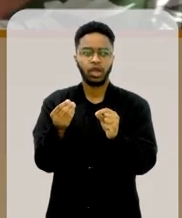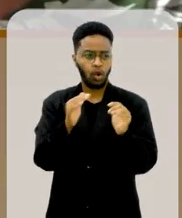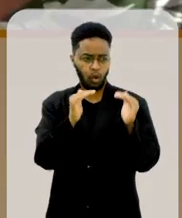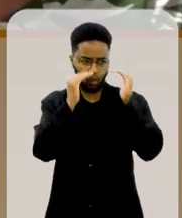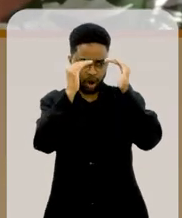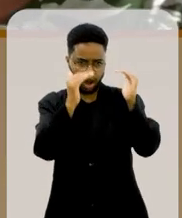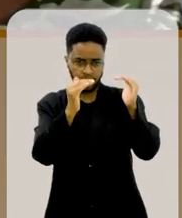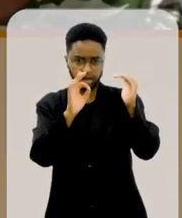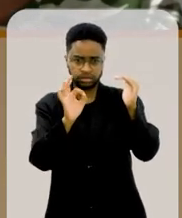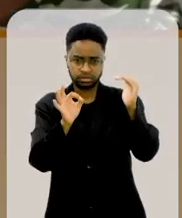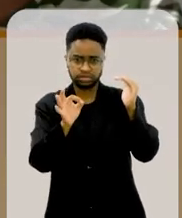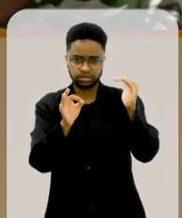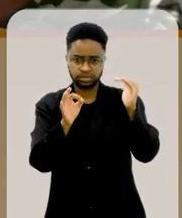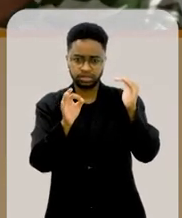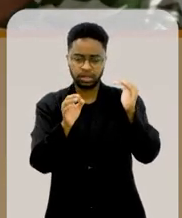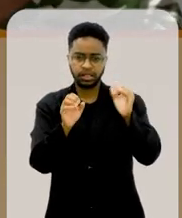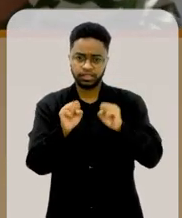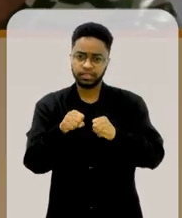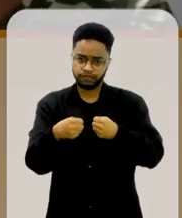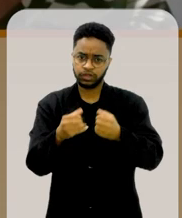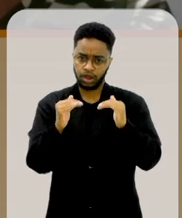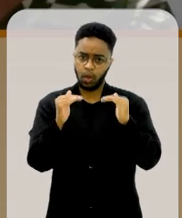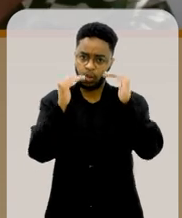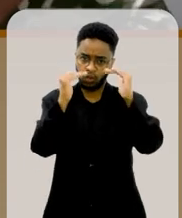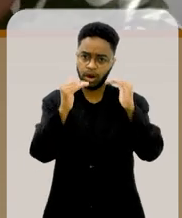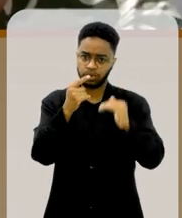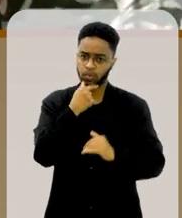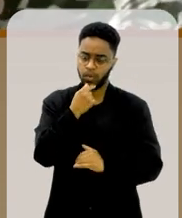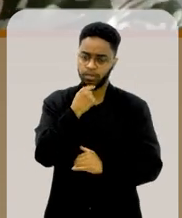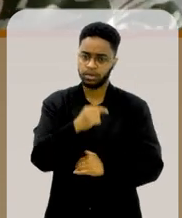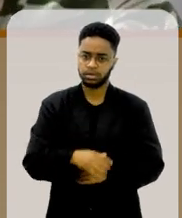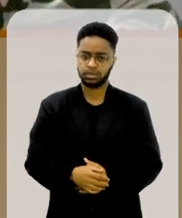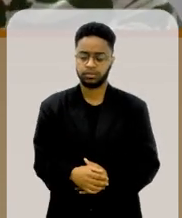Da honra. Estrúxula defesa da honra, né?